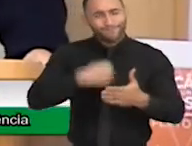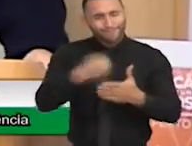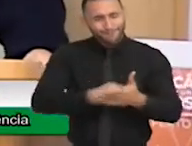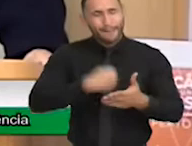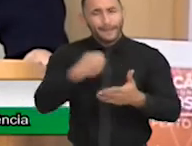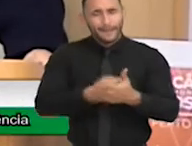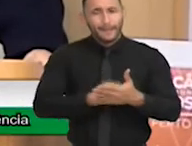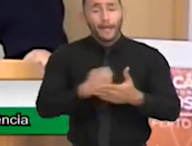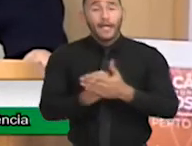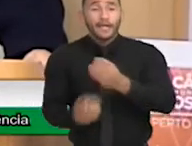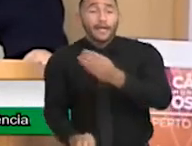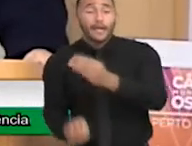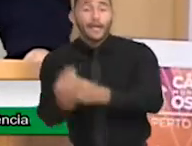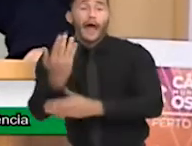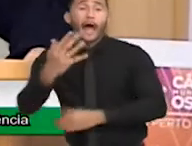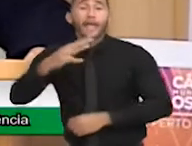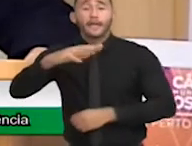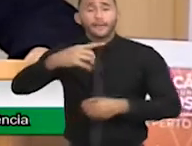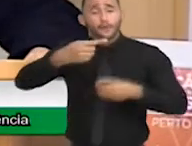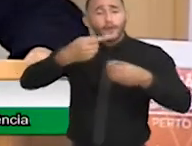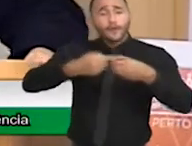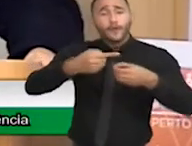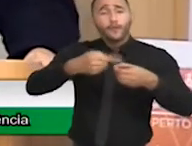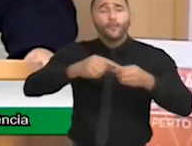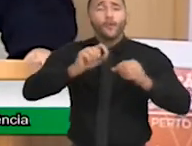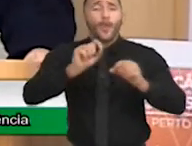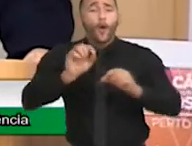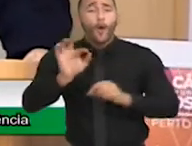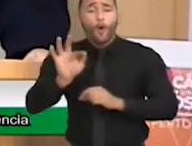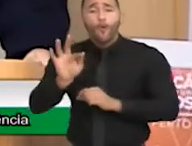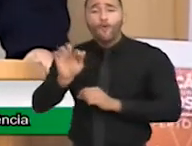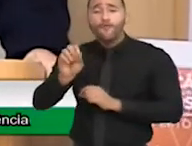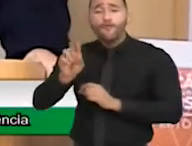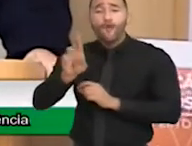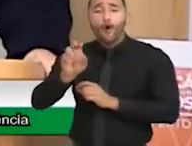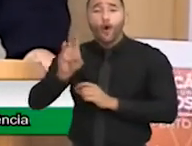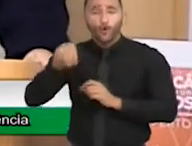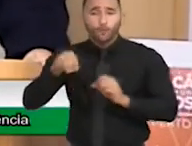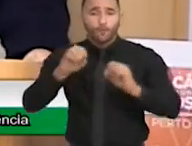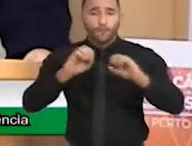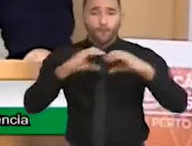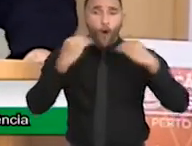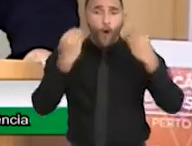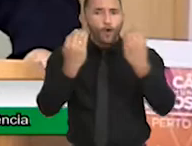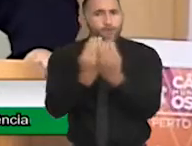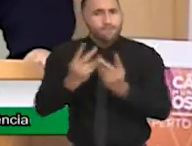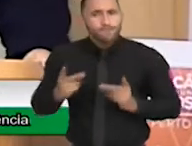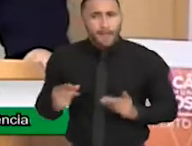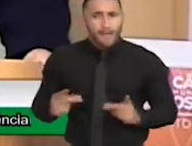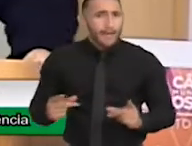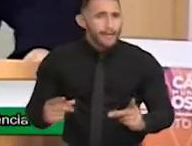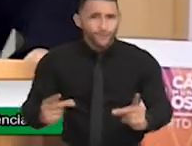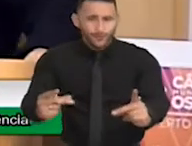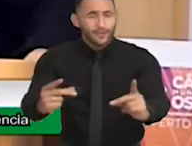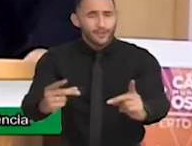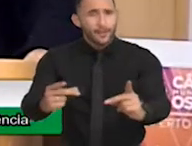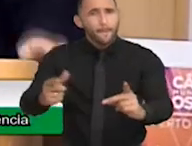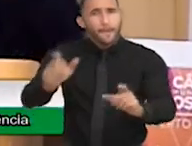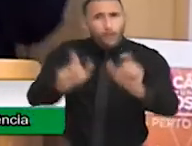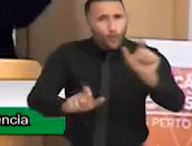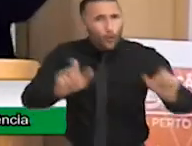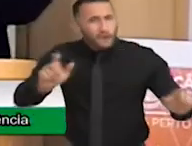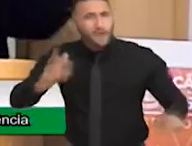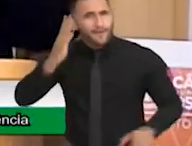municípios um fórum permanente para se construir. Se construir com eficácia, com gente que entende do que fala,